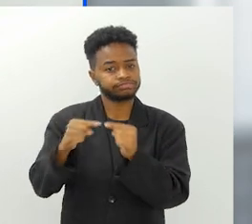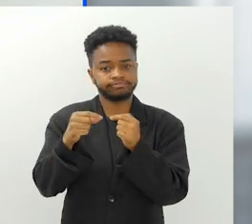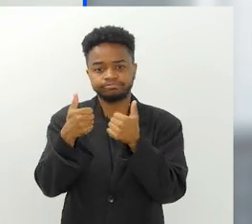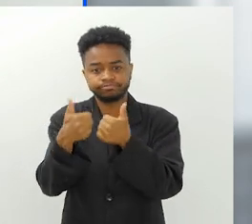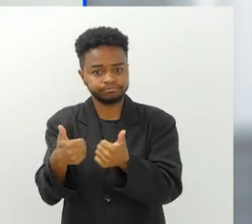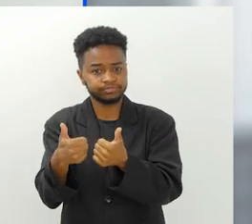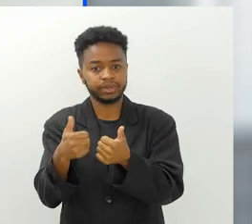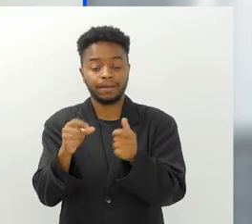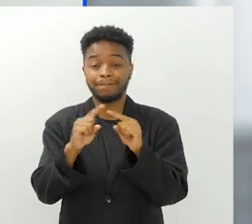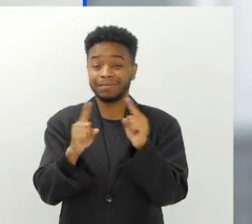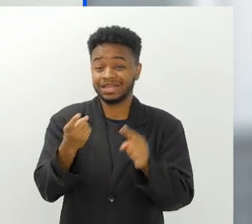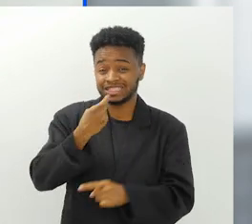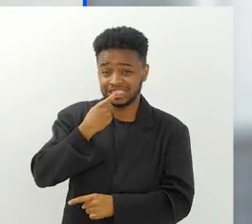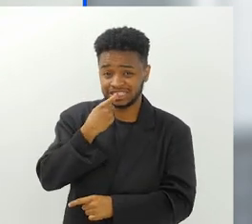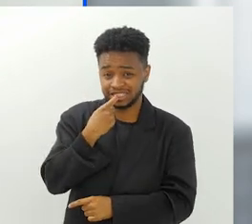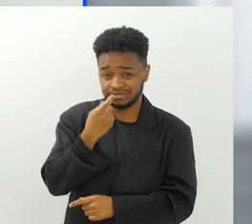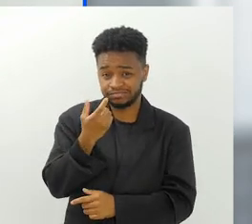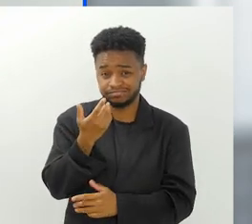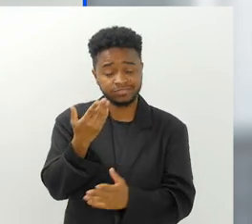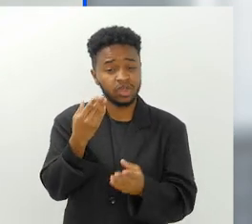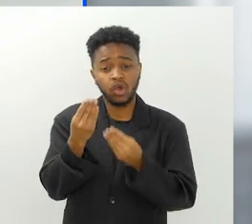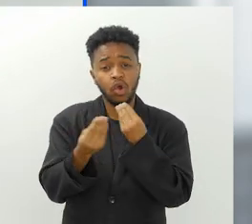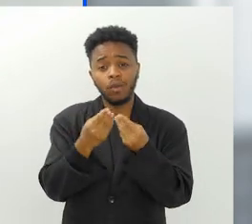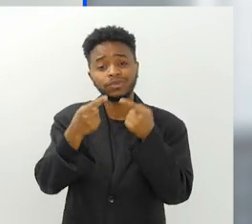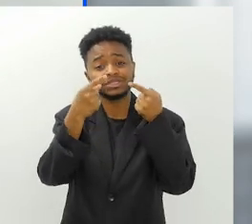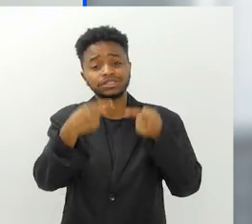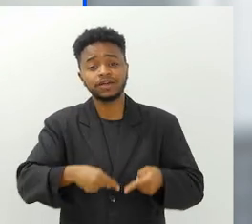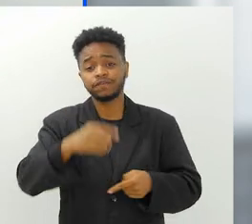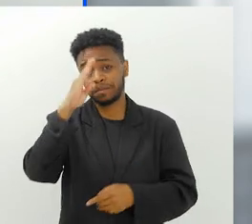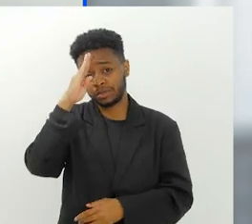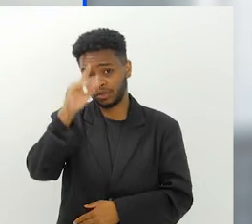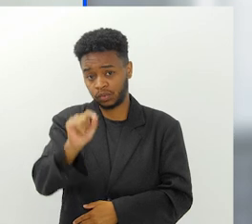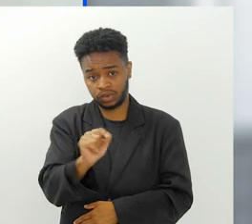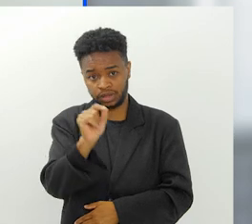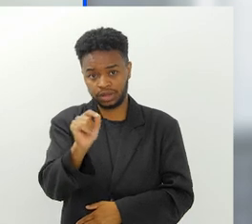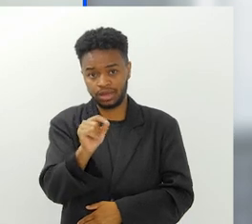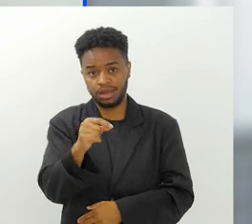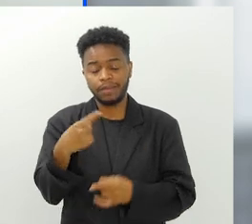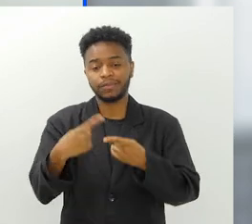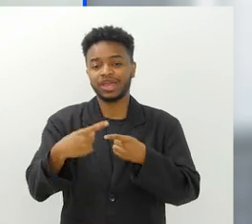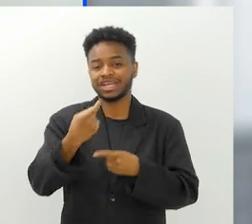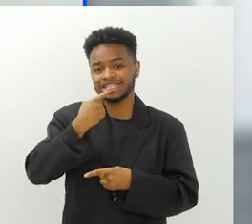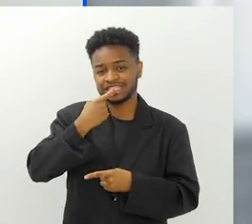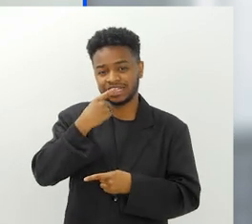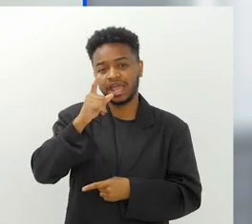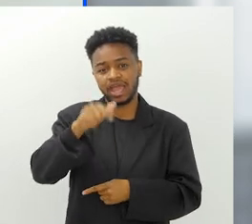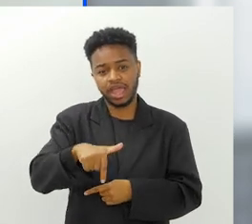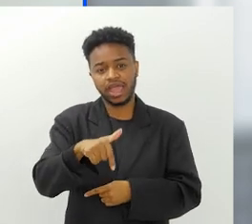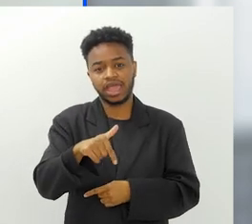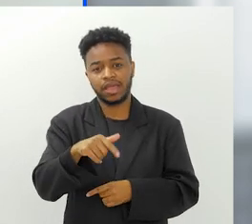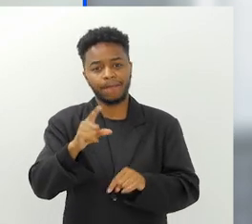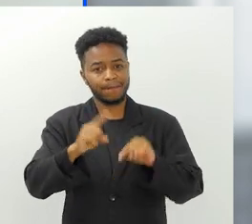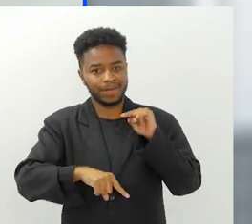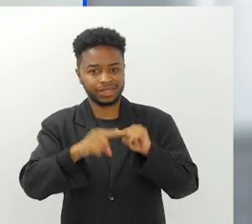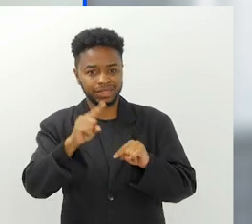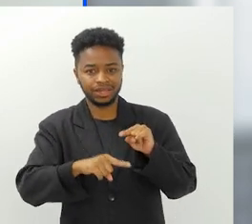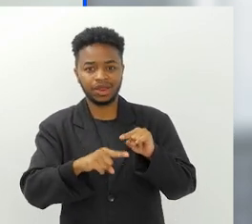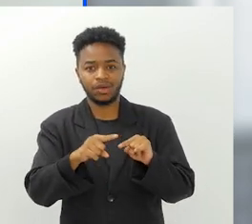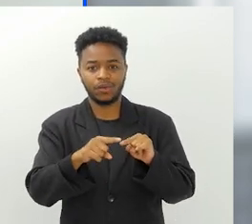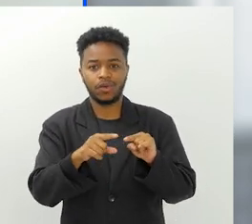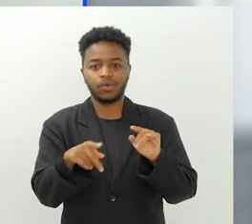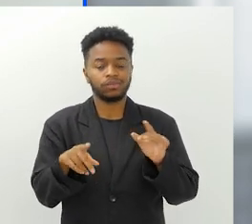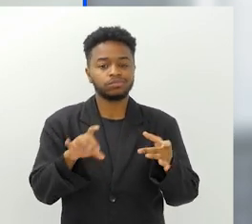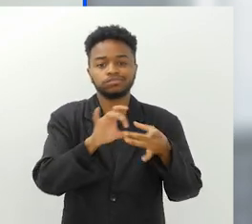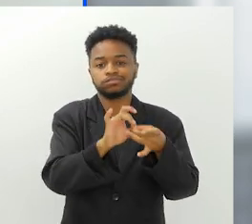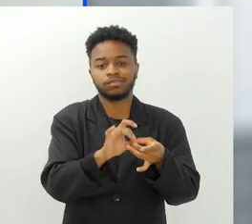economicamente faz sentido. Agora, o plástico, qual o grande desafio do plástico? O plástico, ele é um rejeito, um